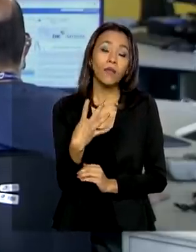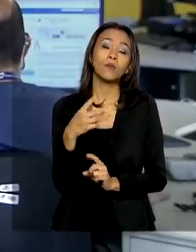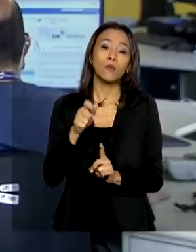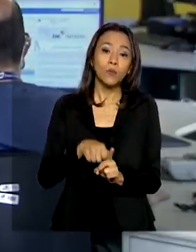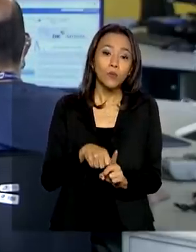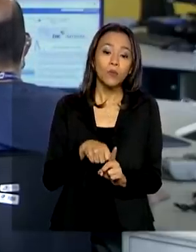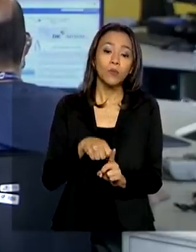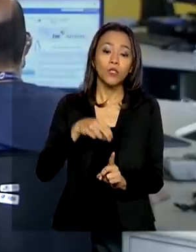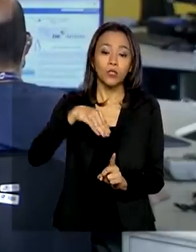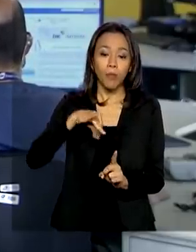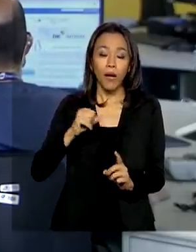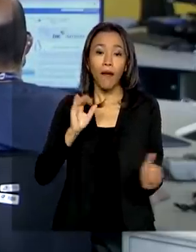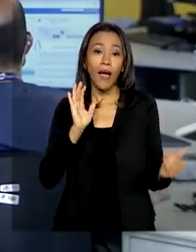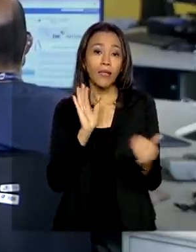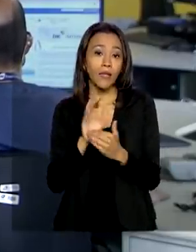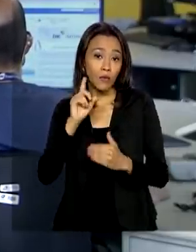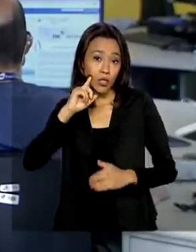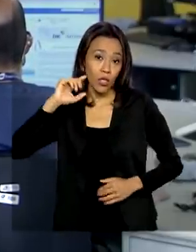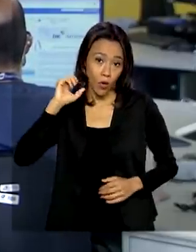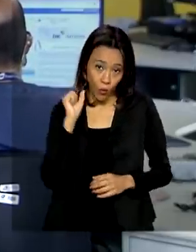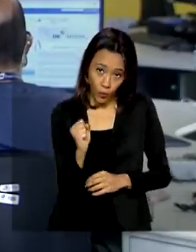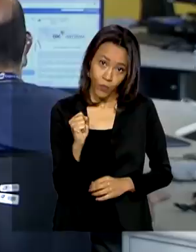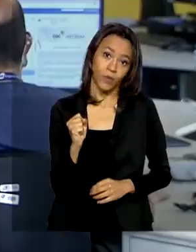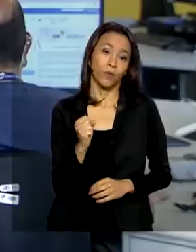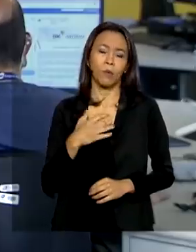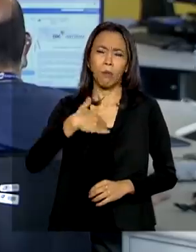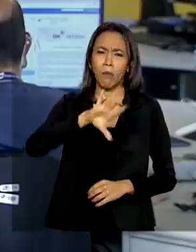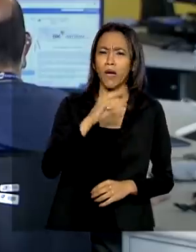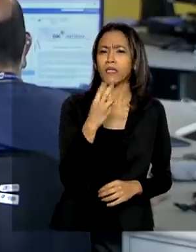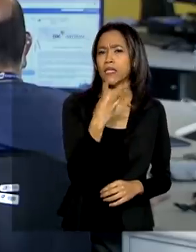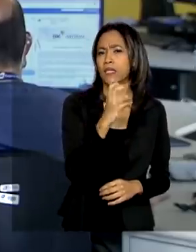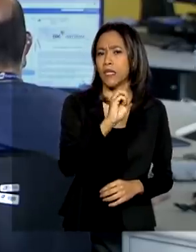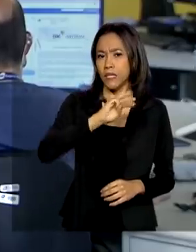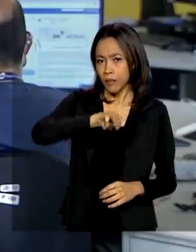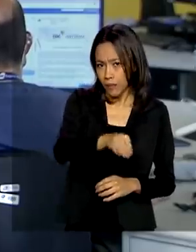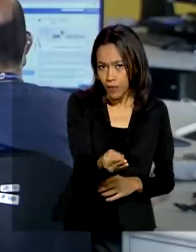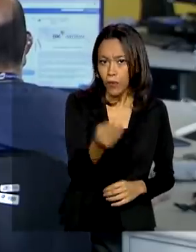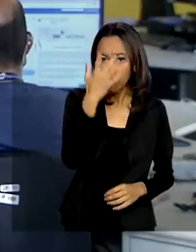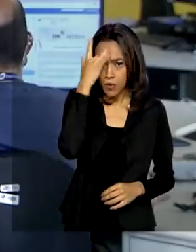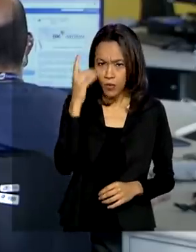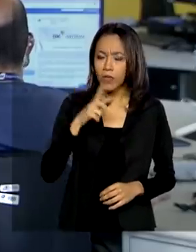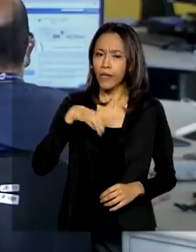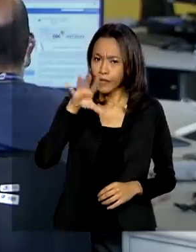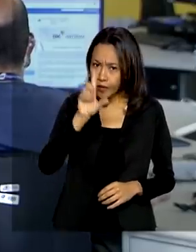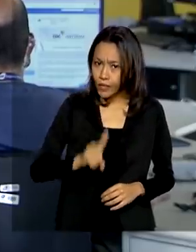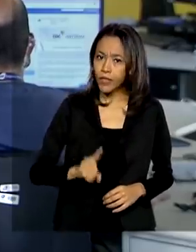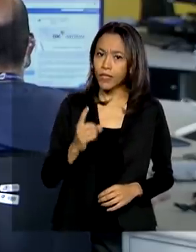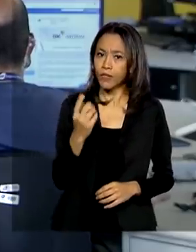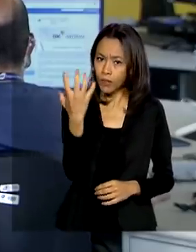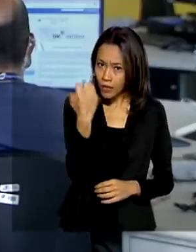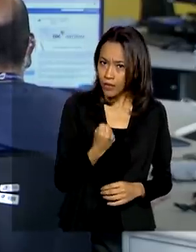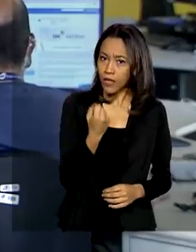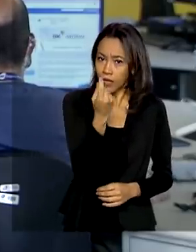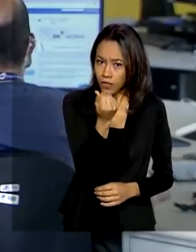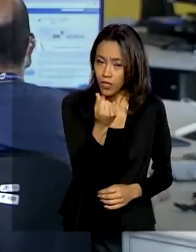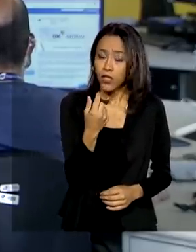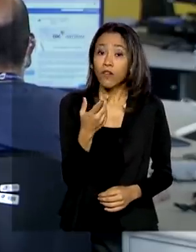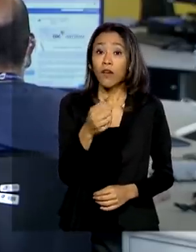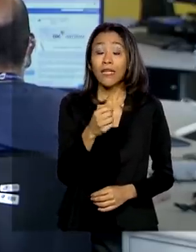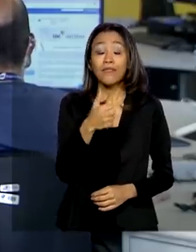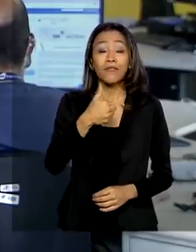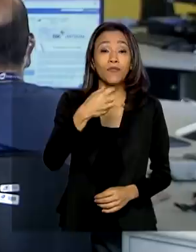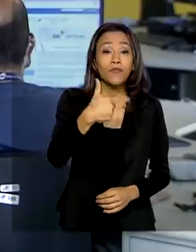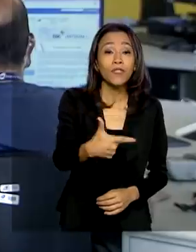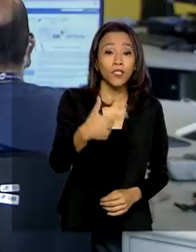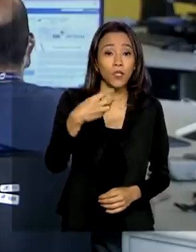de maio, 4 a 8 de maio. Mais de 30 milhões de pessoas terão direito a essa primeira parcela, o que vai injetar quase 24 bilhões